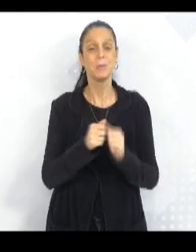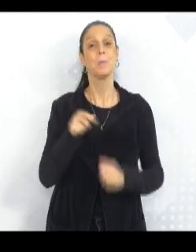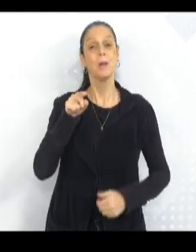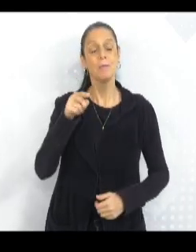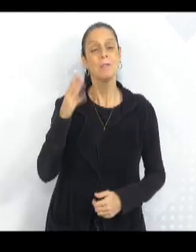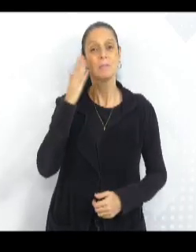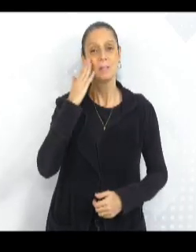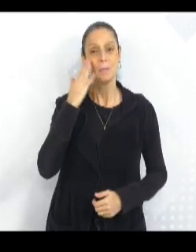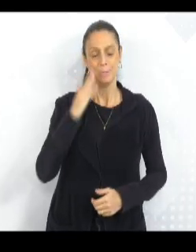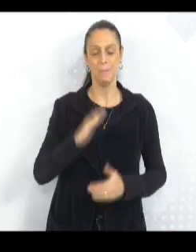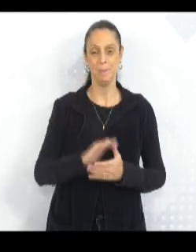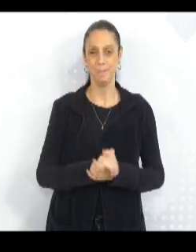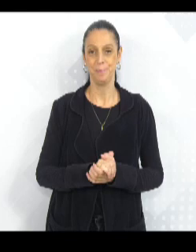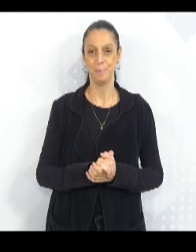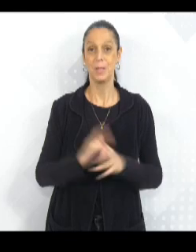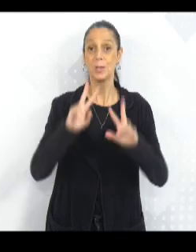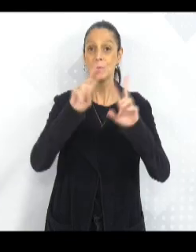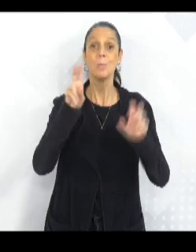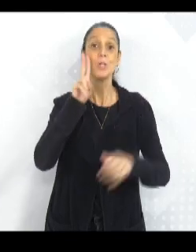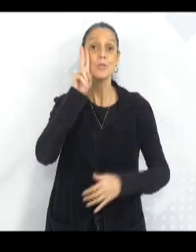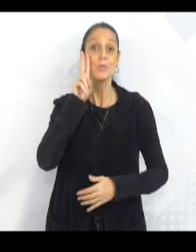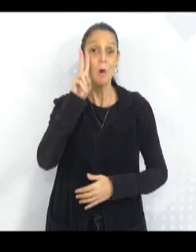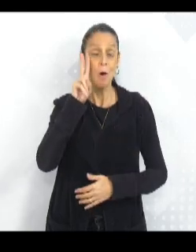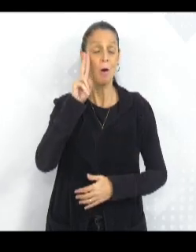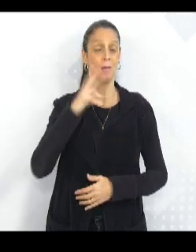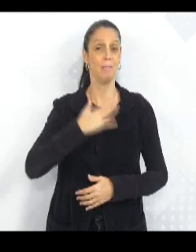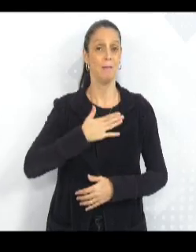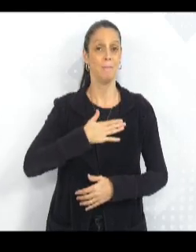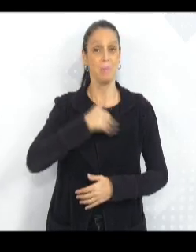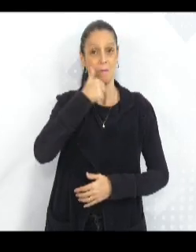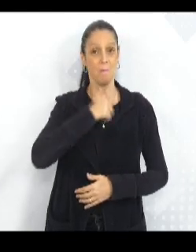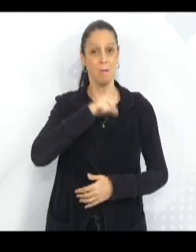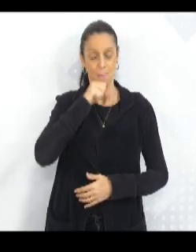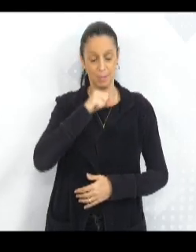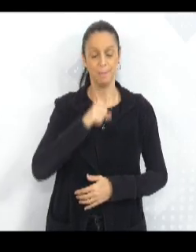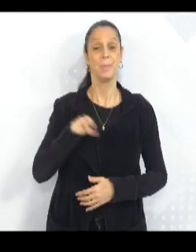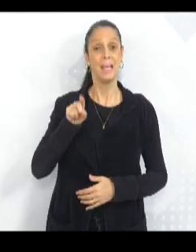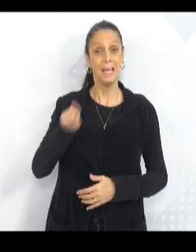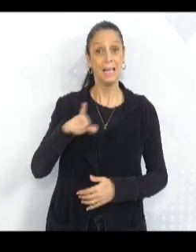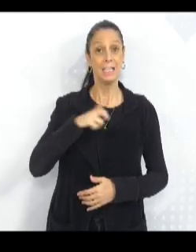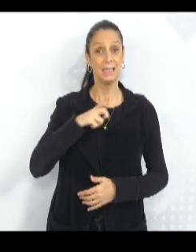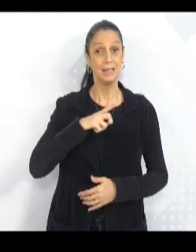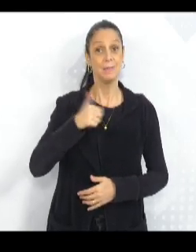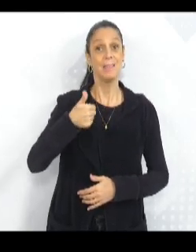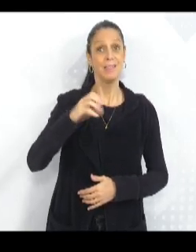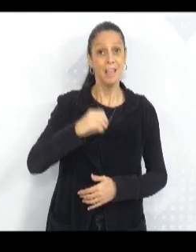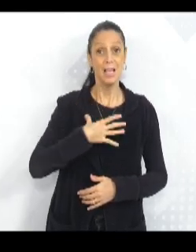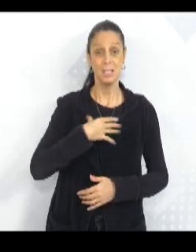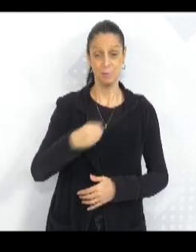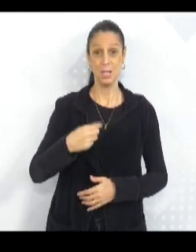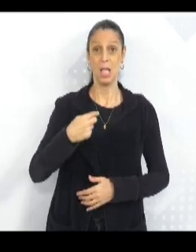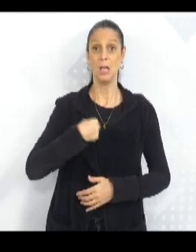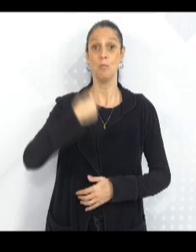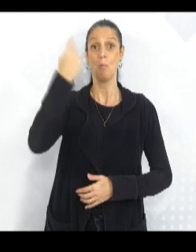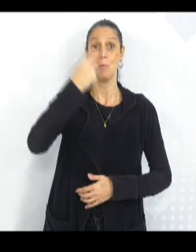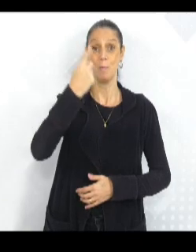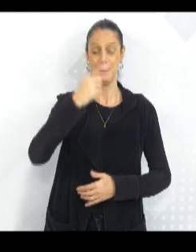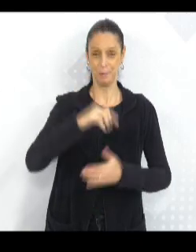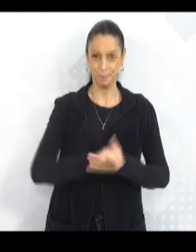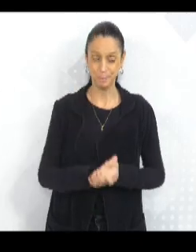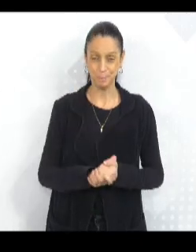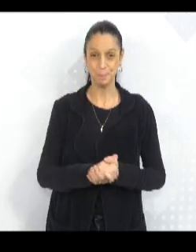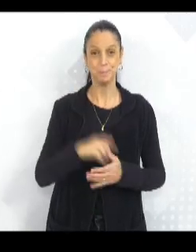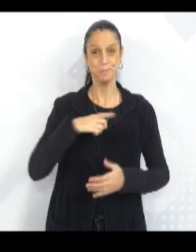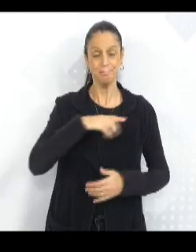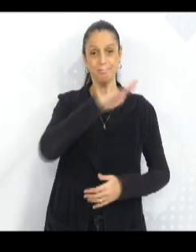pouquinho, minha mãe teve os 10 filhos, eu sou o mais velho. E assim, uma sequência de